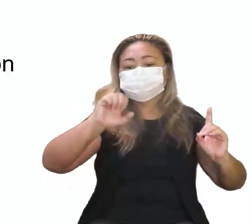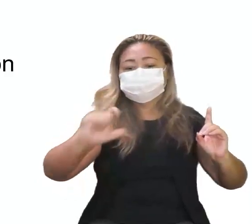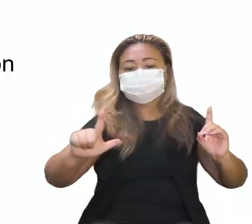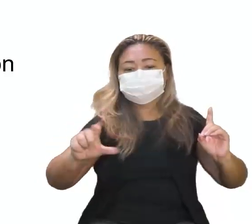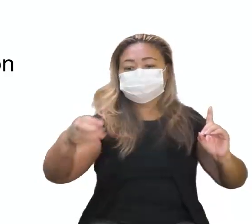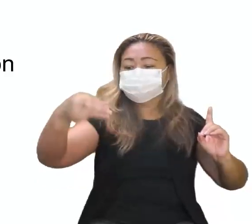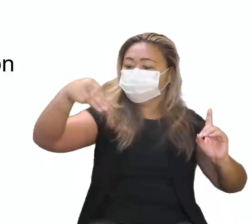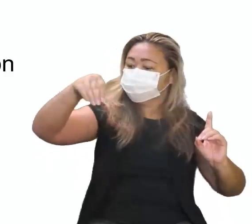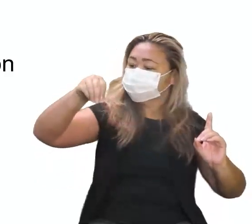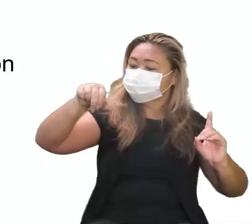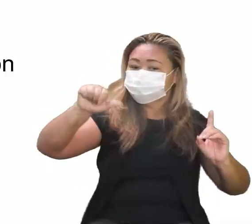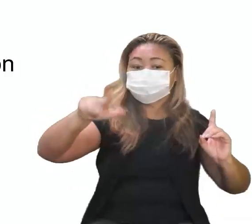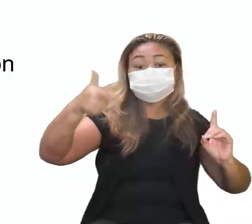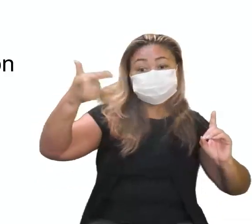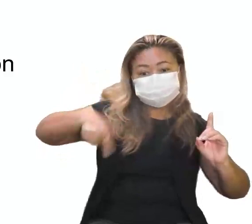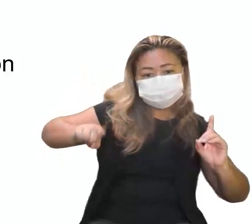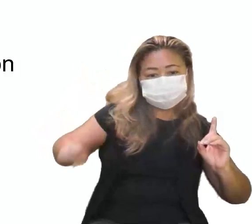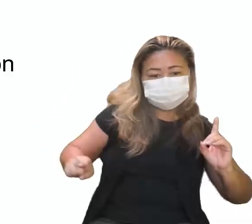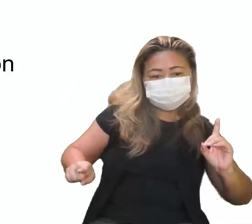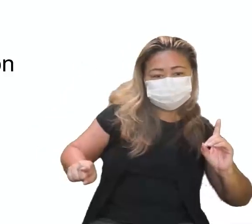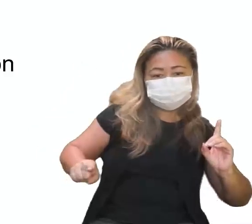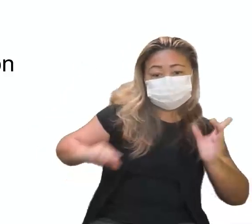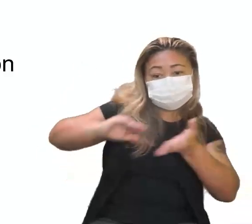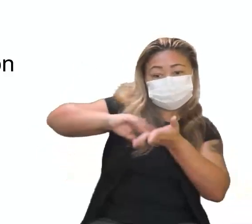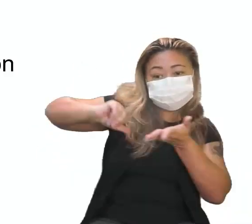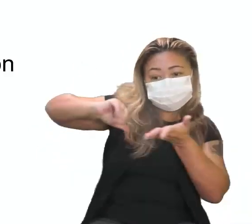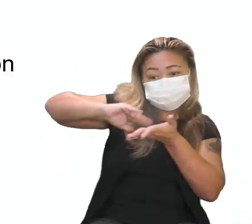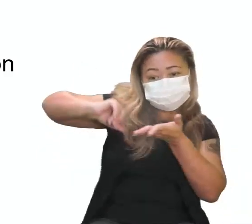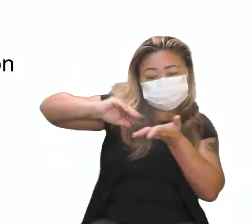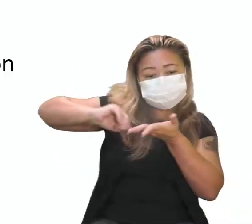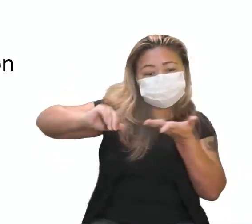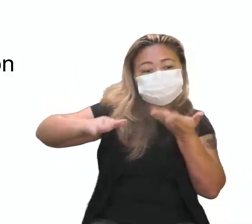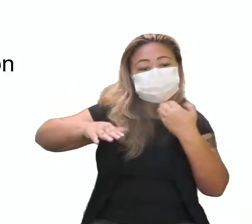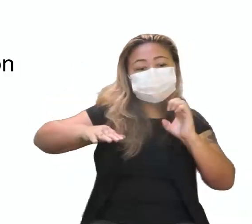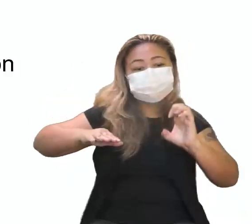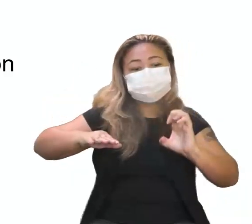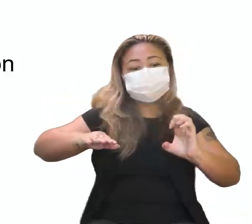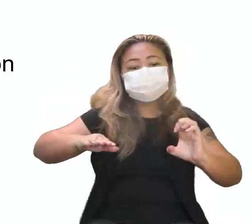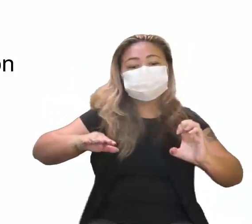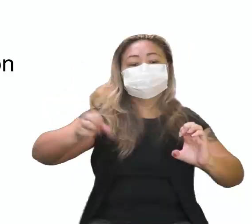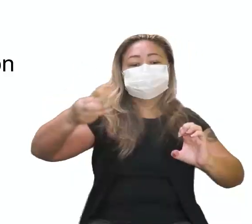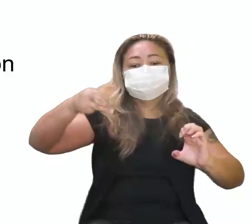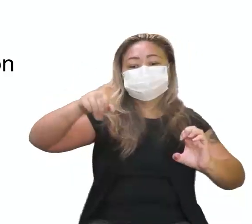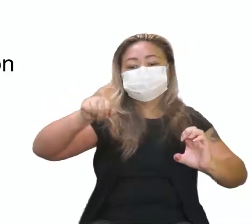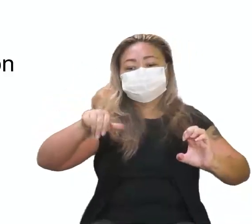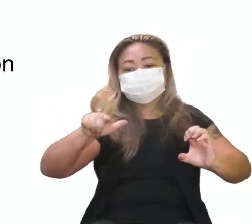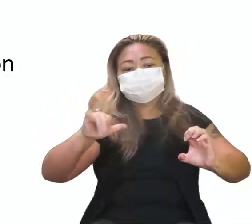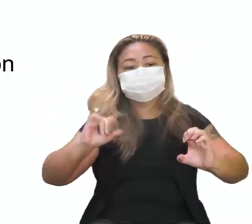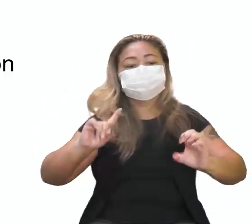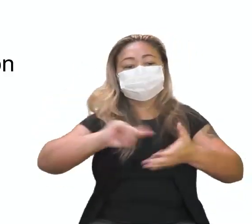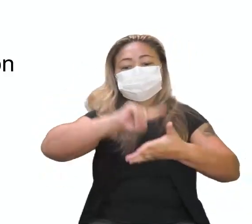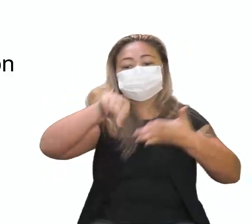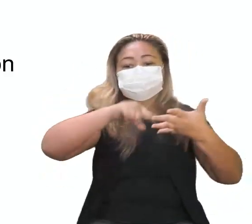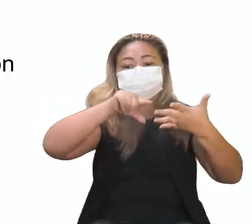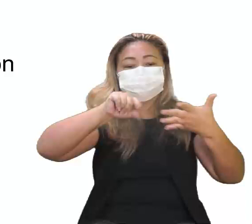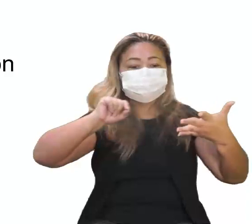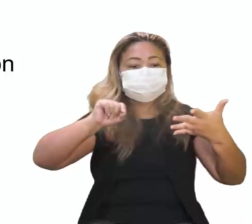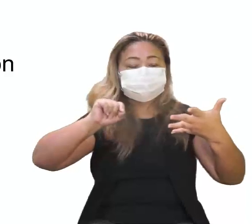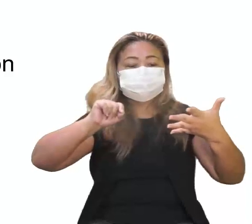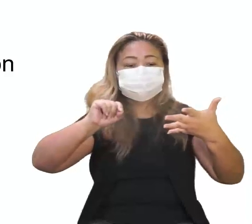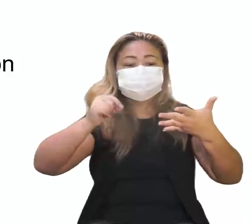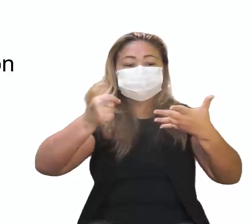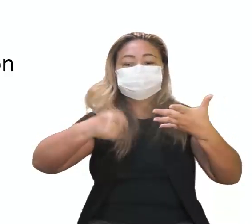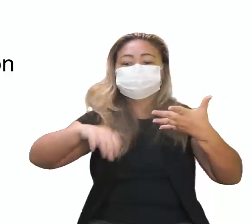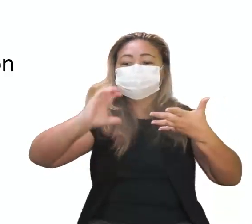novo. A Mona Lisa, Tio Patinhas, aí você já vai descartando, né? Então, a letra E também tem Mona Lisa. Então, a gente só tem a alternativa, letra